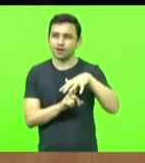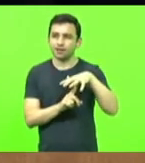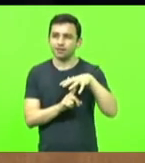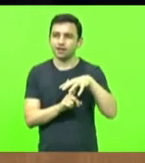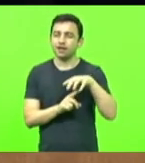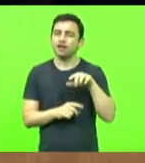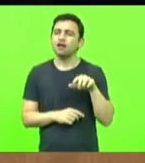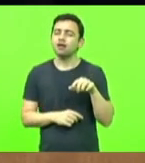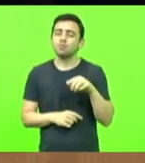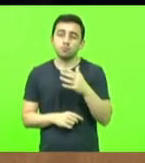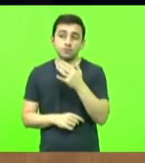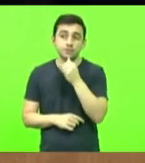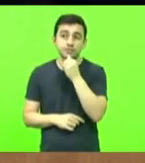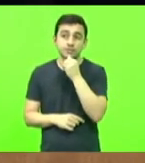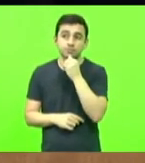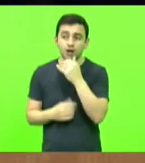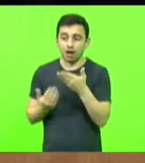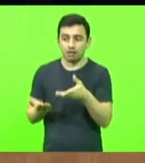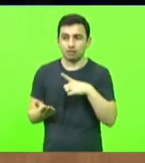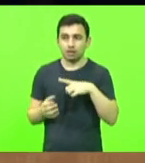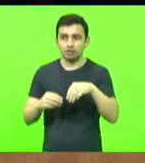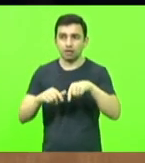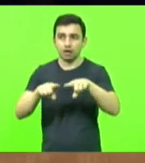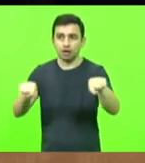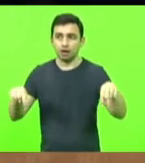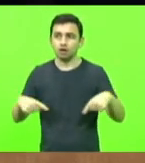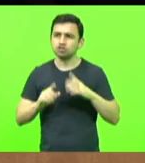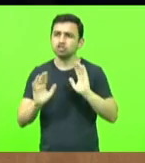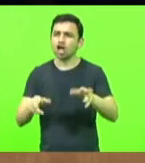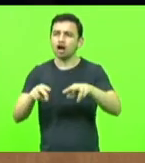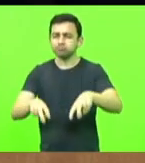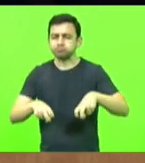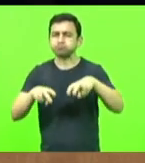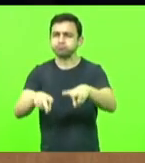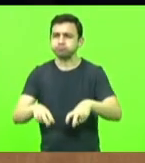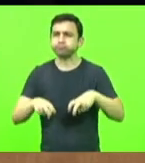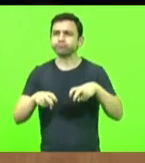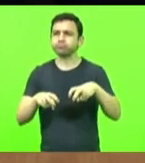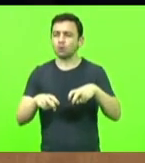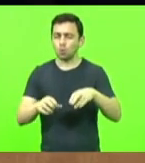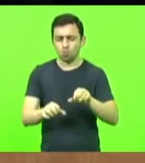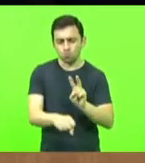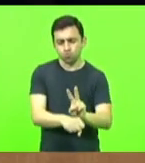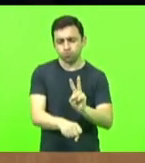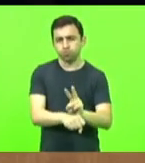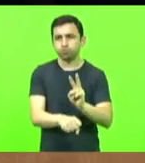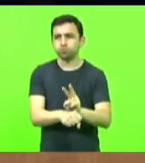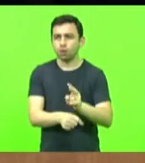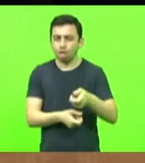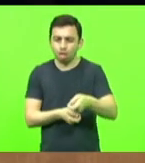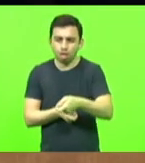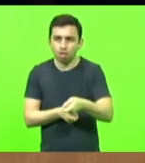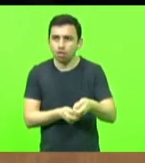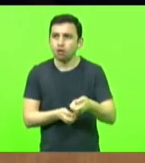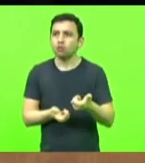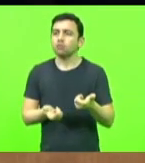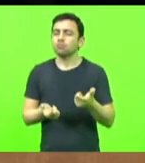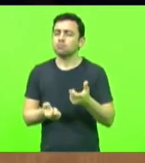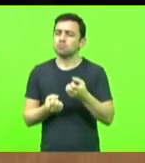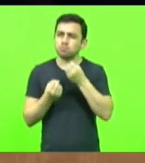Digamos que todo o terreno já foi lavrado, adubado e trabalhado para produzir.